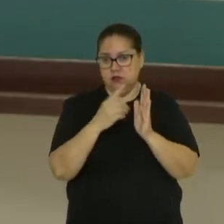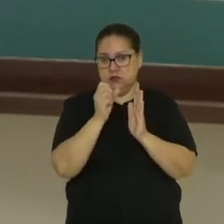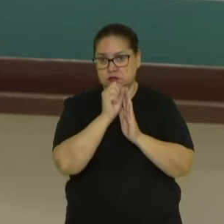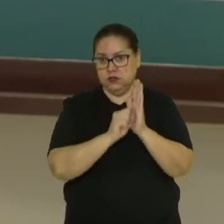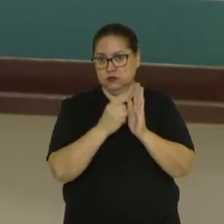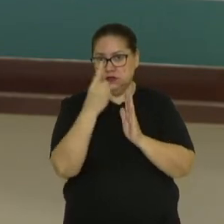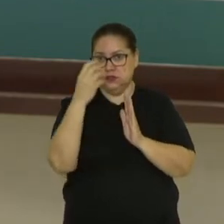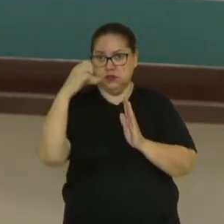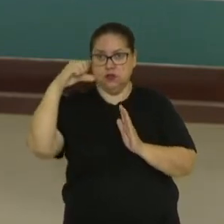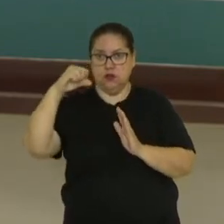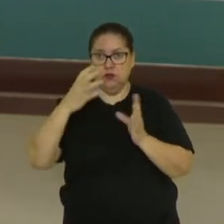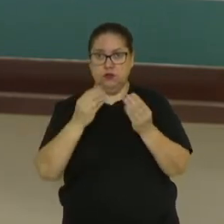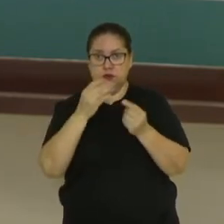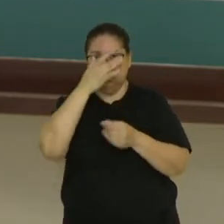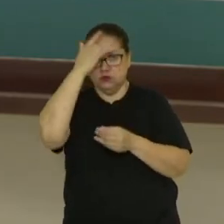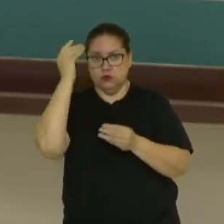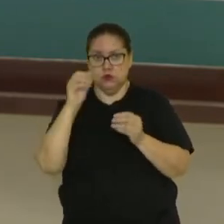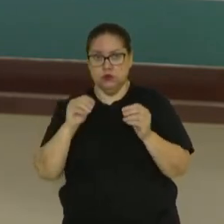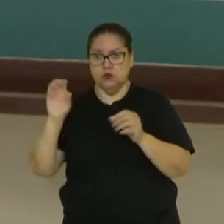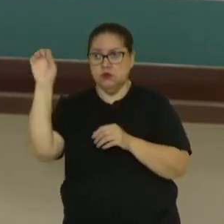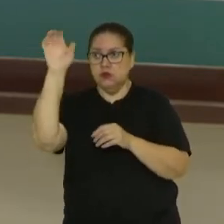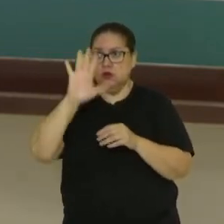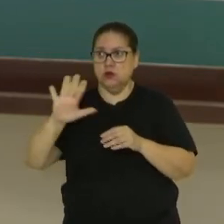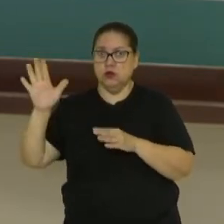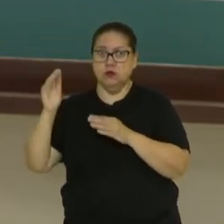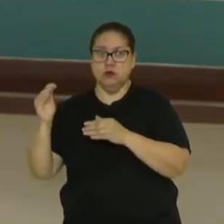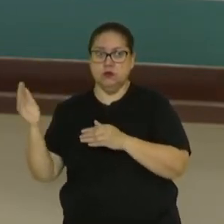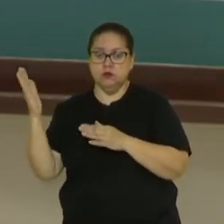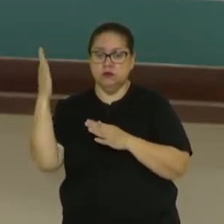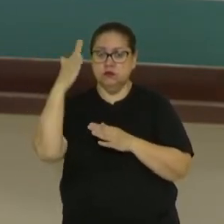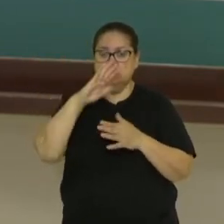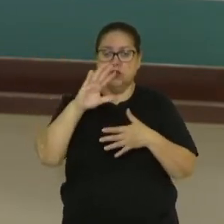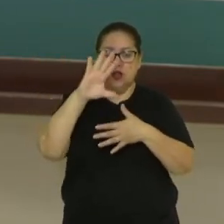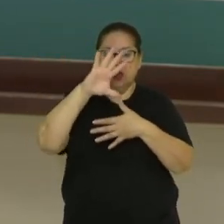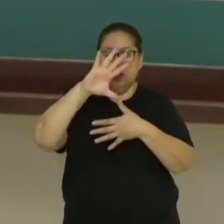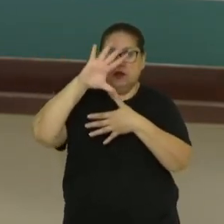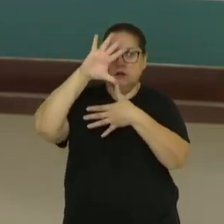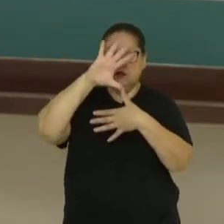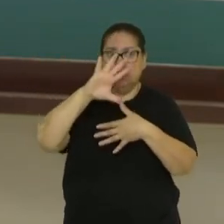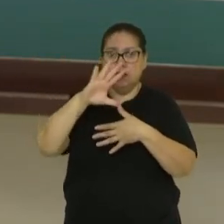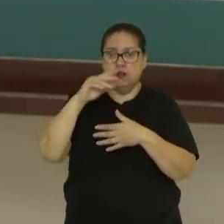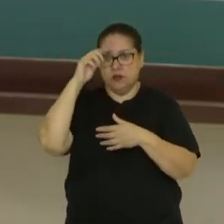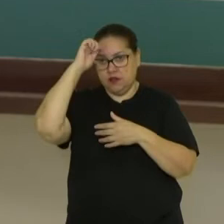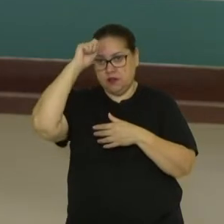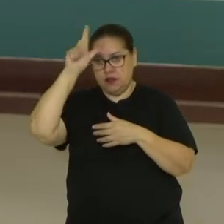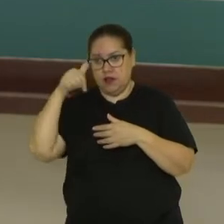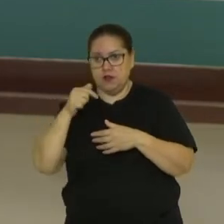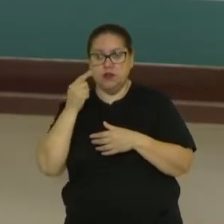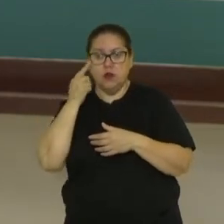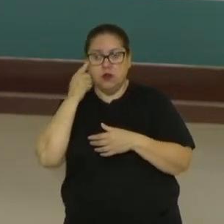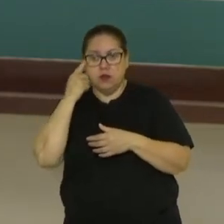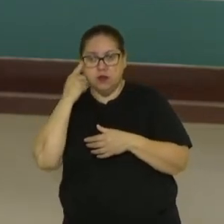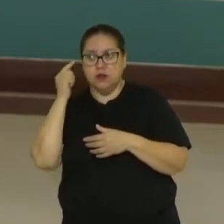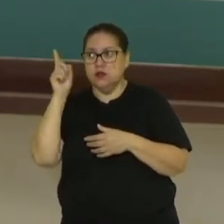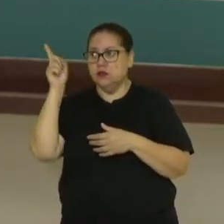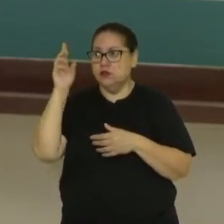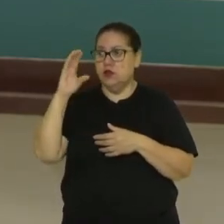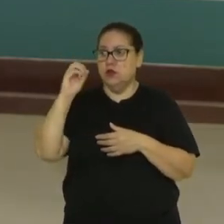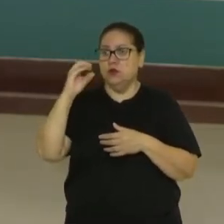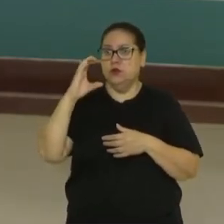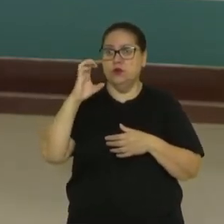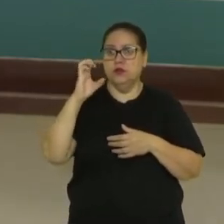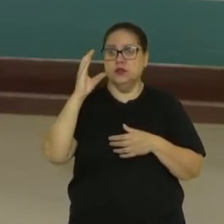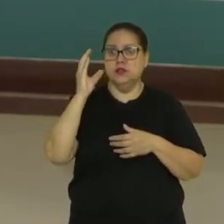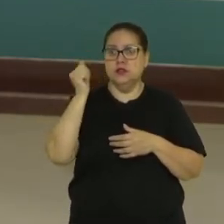XIX, a maioria das pessoas saíram da Europa e foram em direção à América, à África, ou então em direção à Ásia e Oceania,